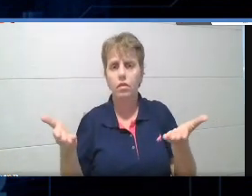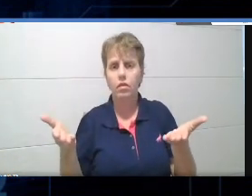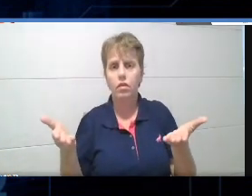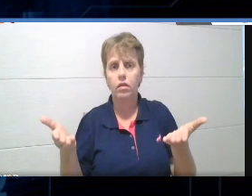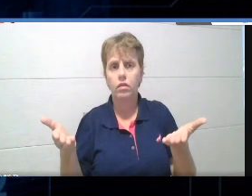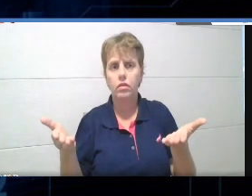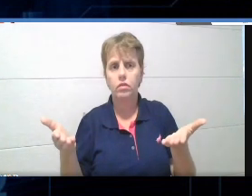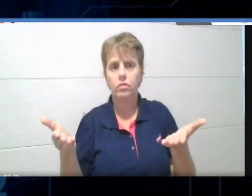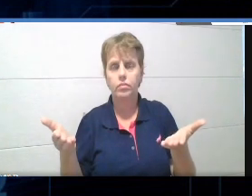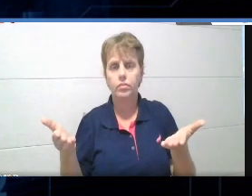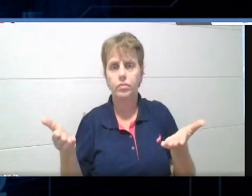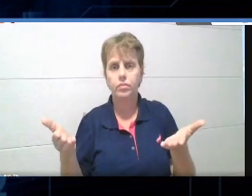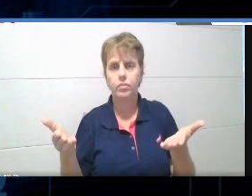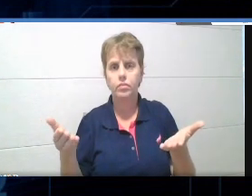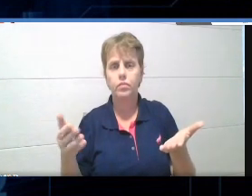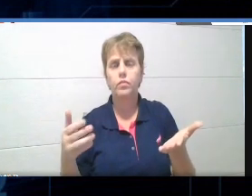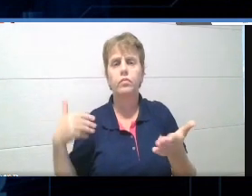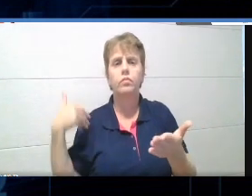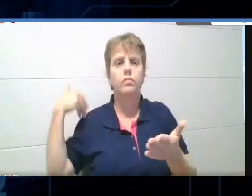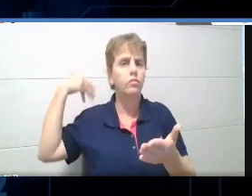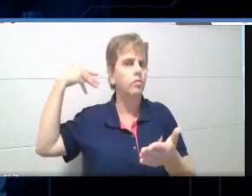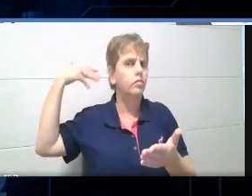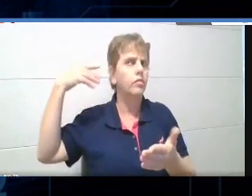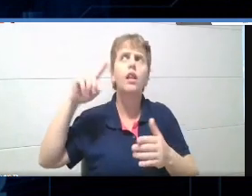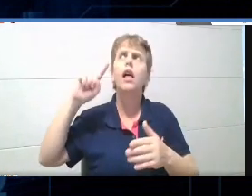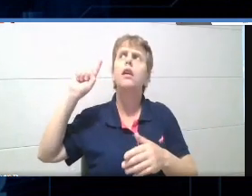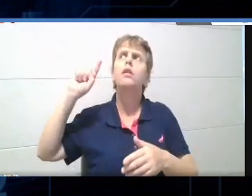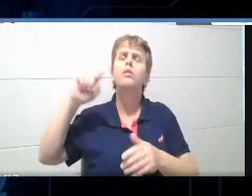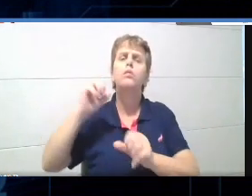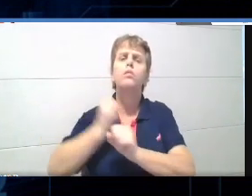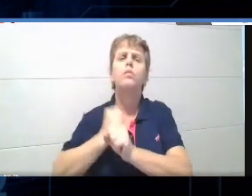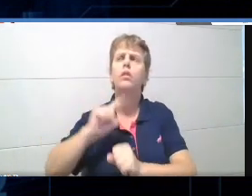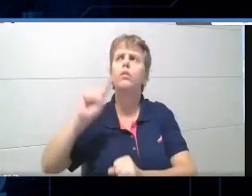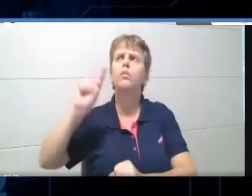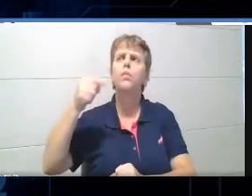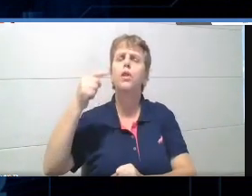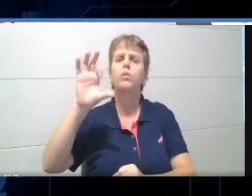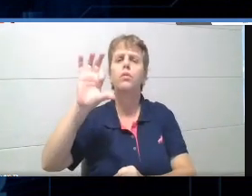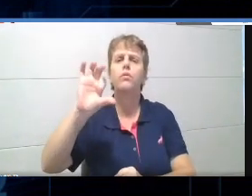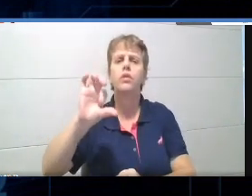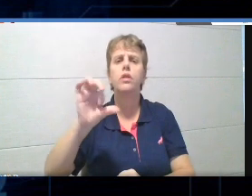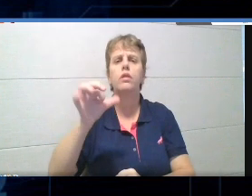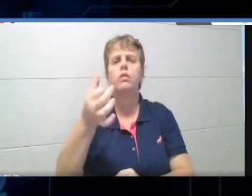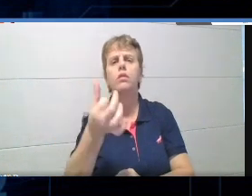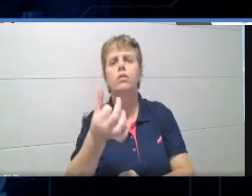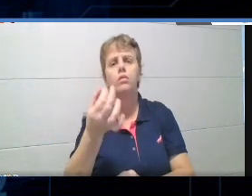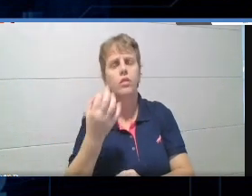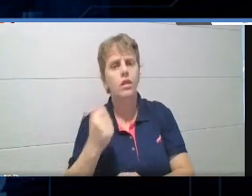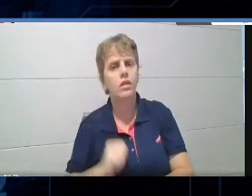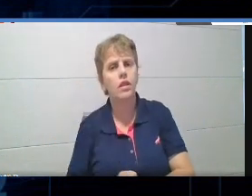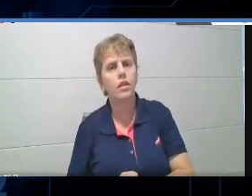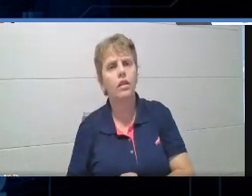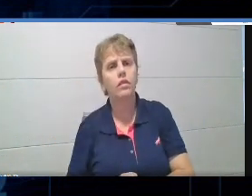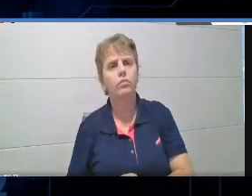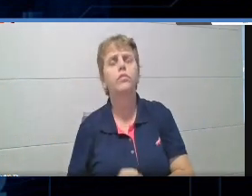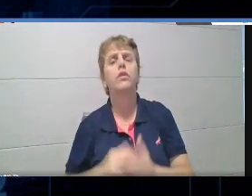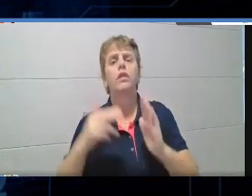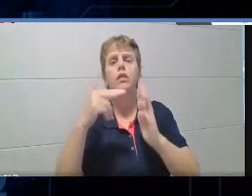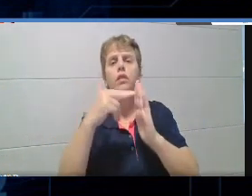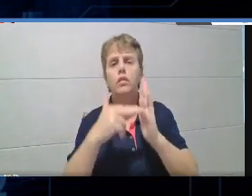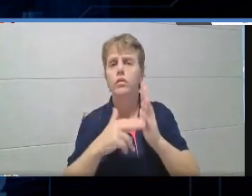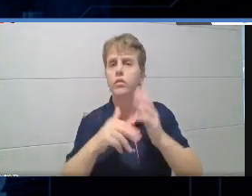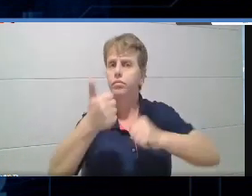em, depois de 1960, a avaliação tornou um outro, um outro, ela tomou uma nova